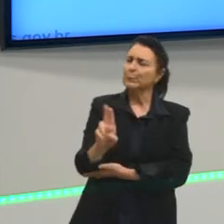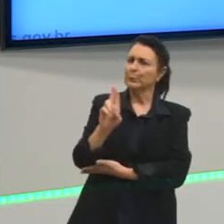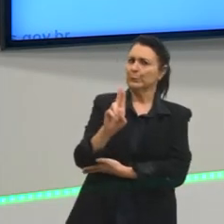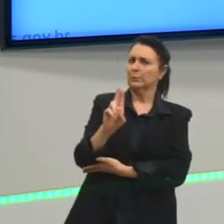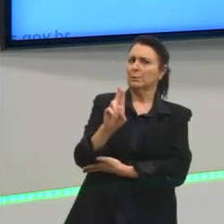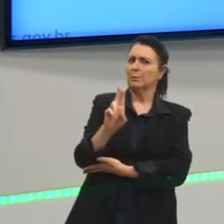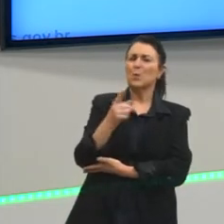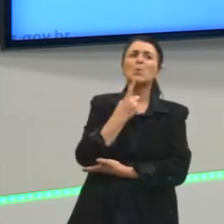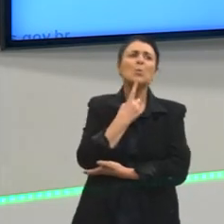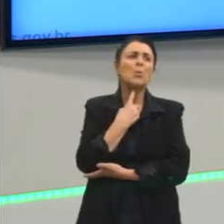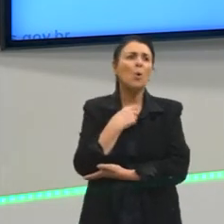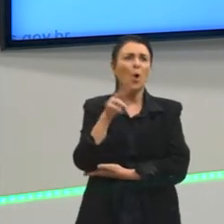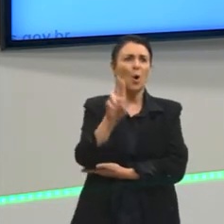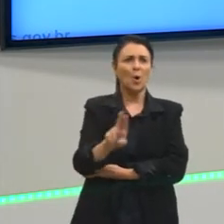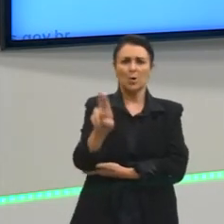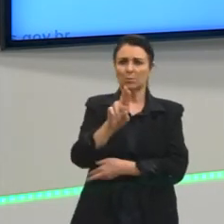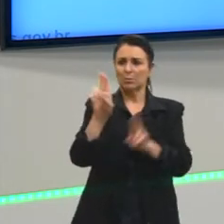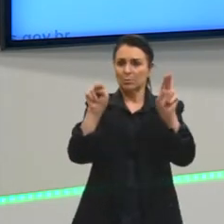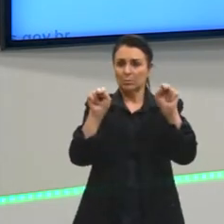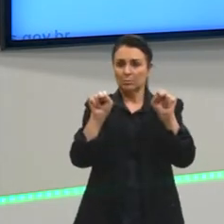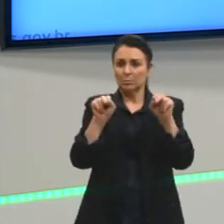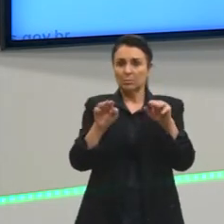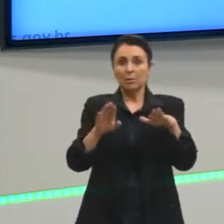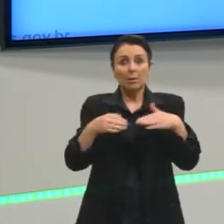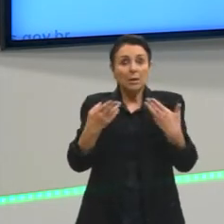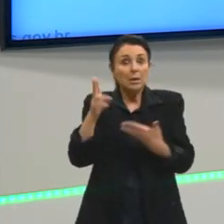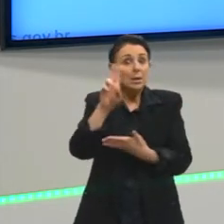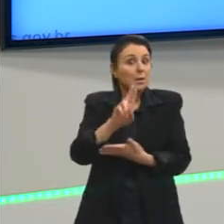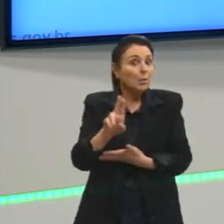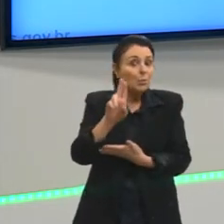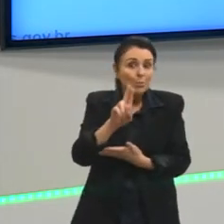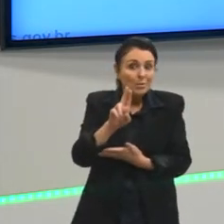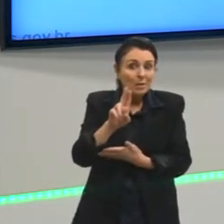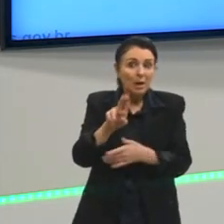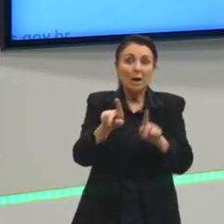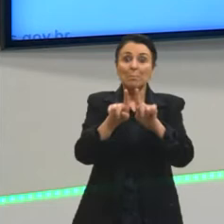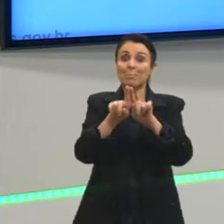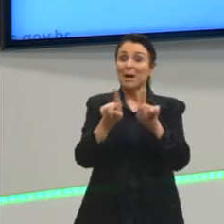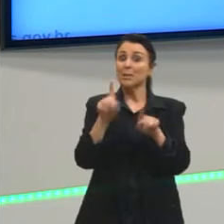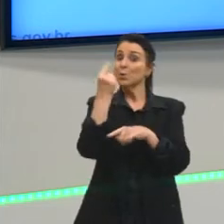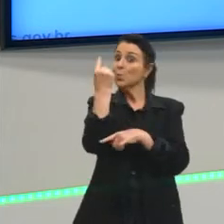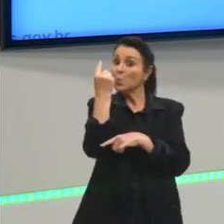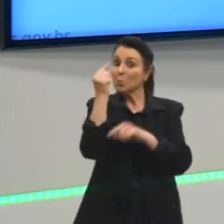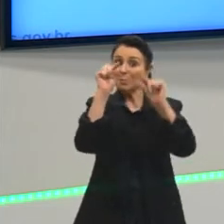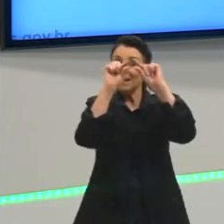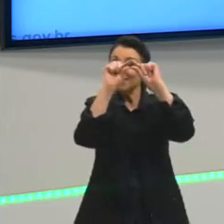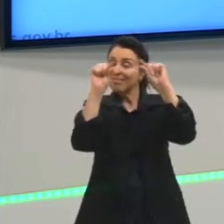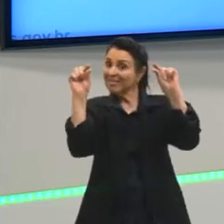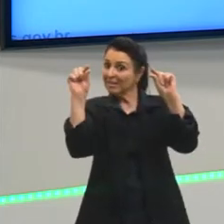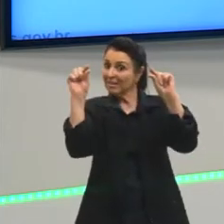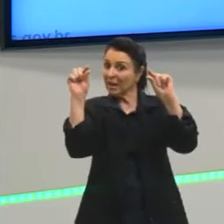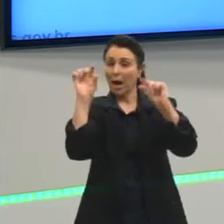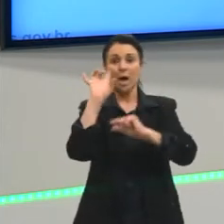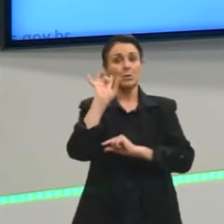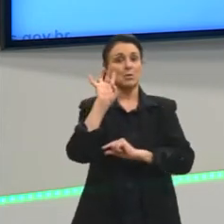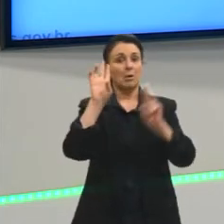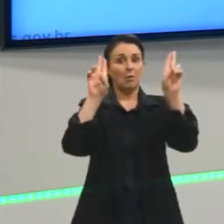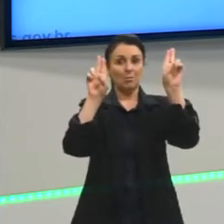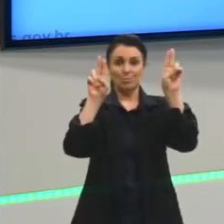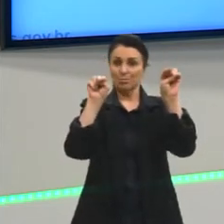gosto de colocar um título. Então, coloca o título. Só que tu vai ocupar uma linha do texto. Não há um espaço